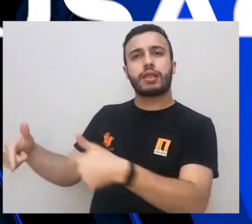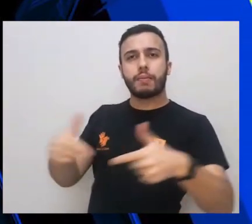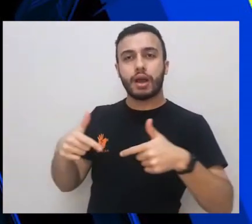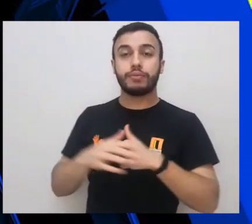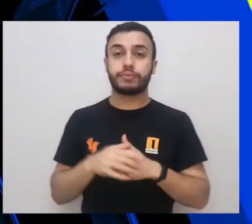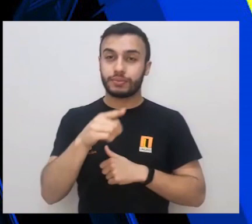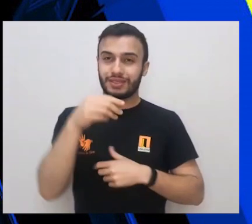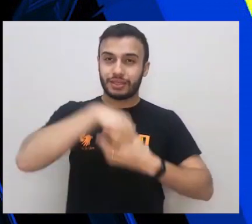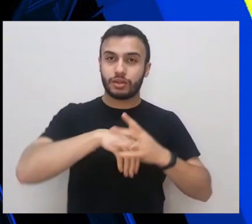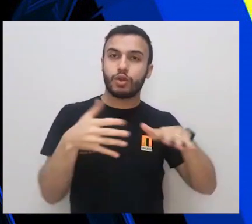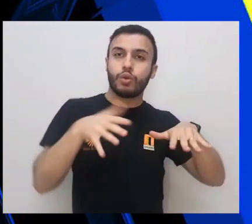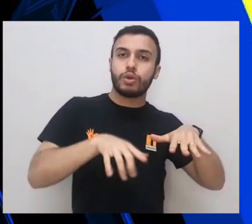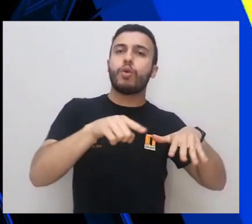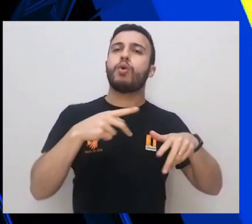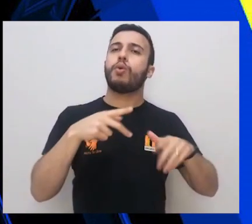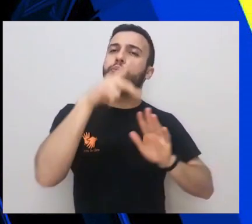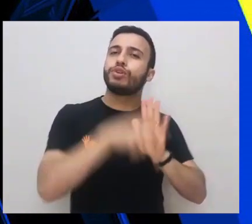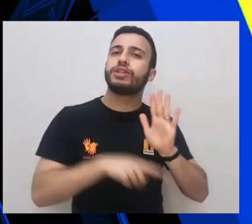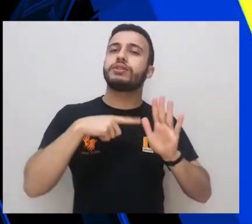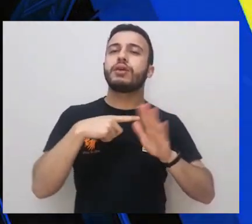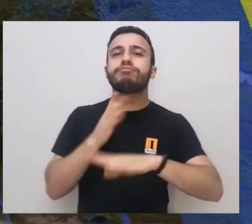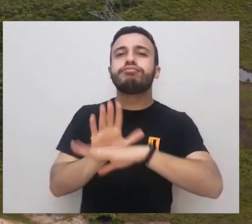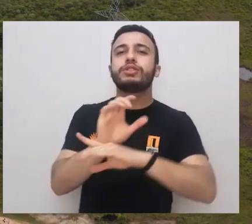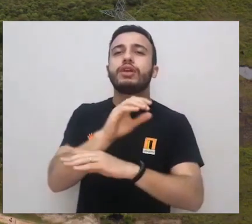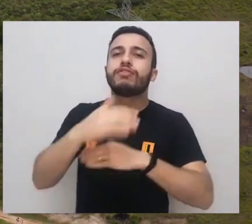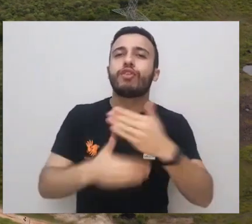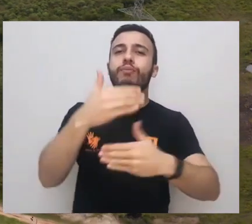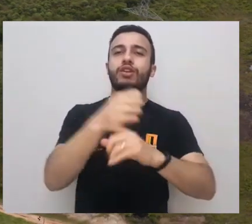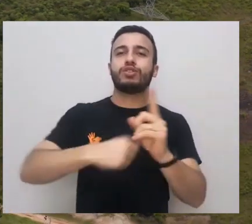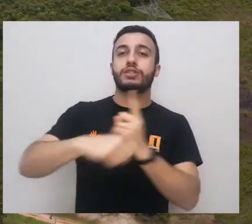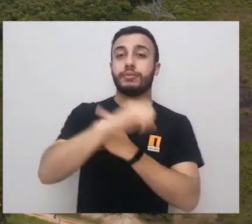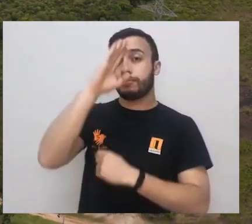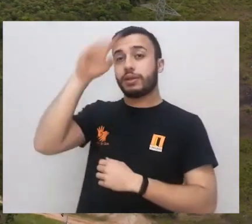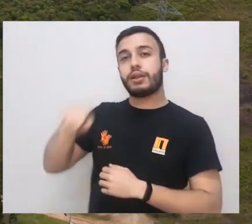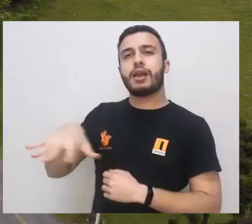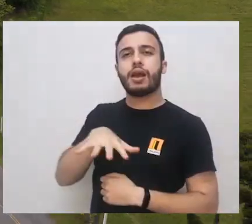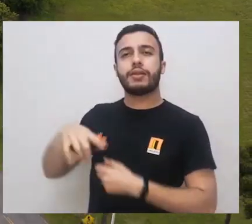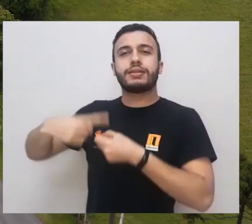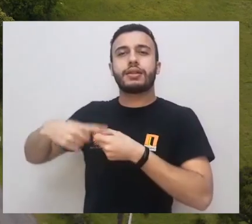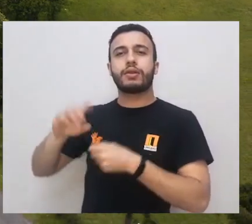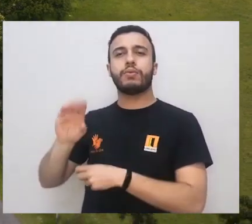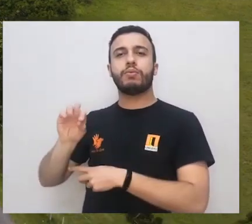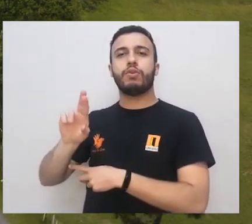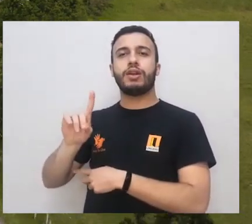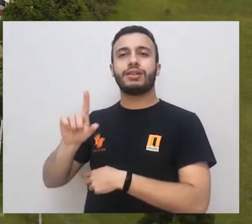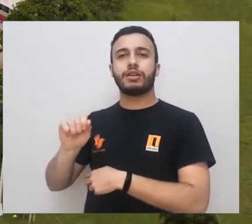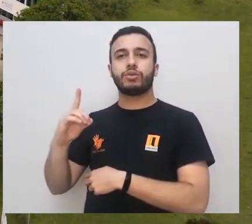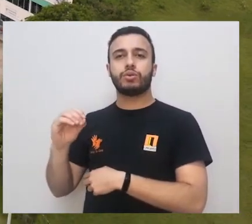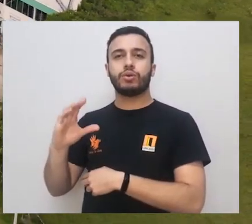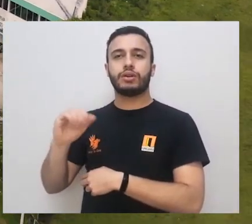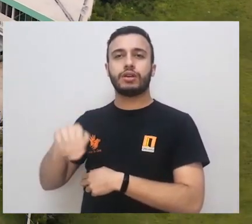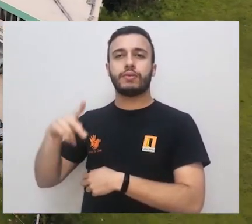No eixo inclusão, os projetos contribuem para o desenvolvimento social, principalmente na região da Borda do Campo, localizada no entorno da